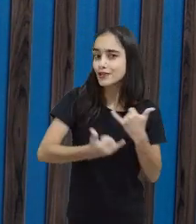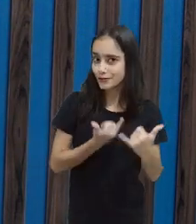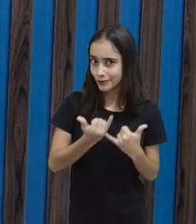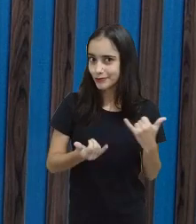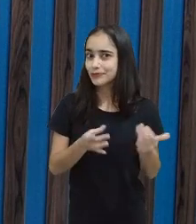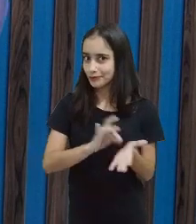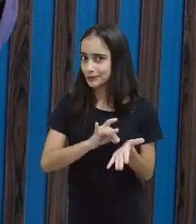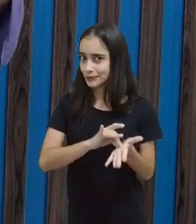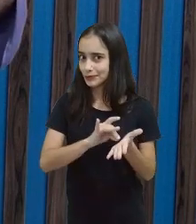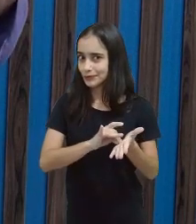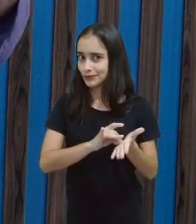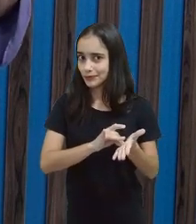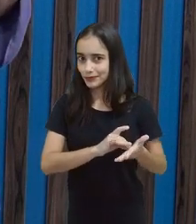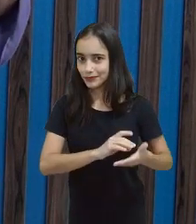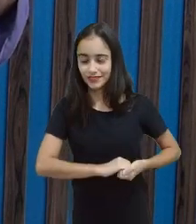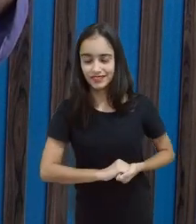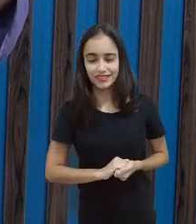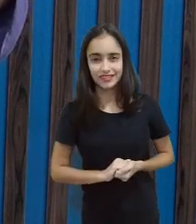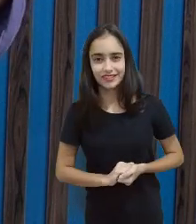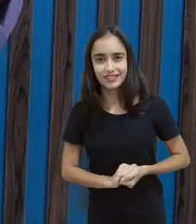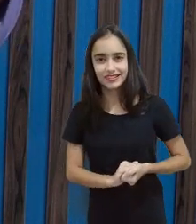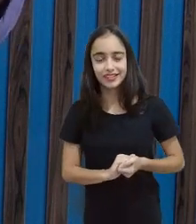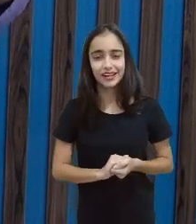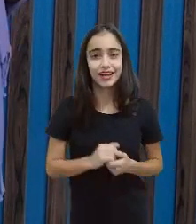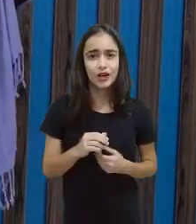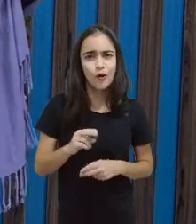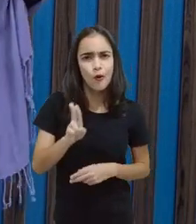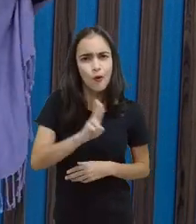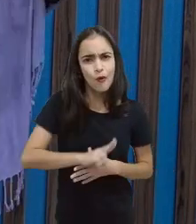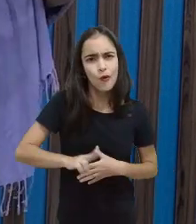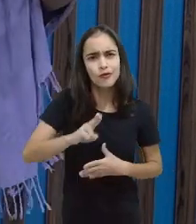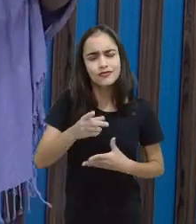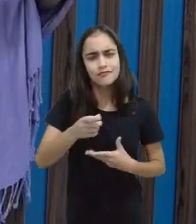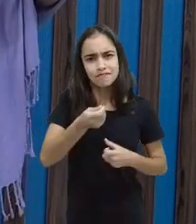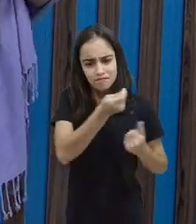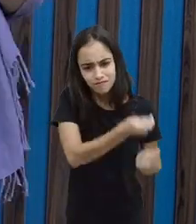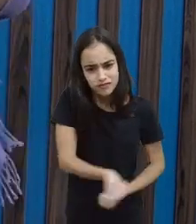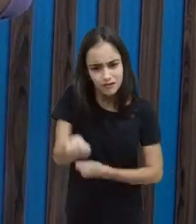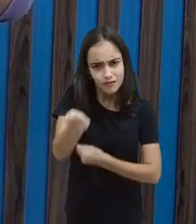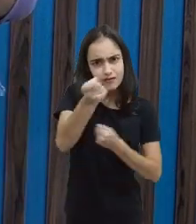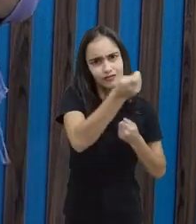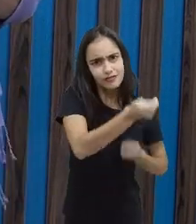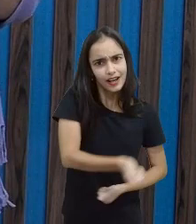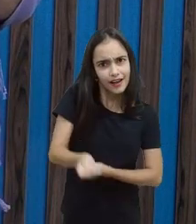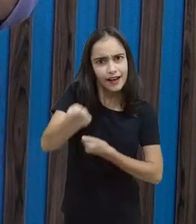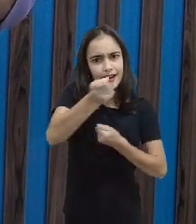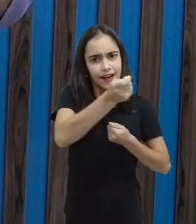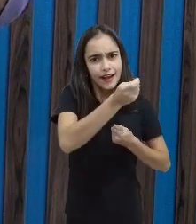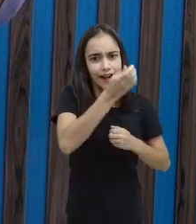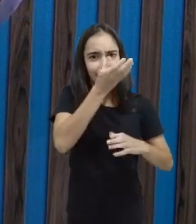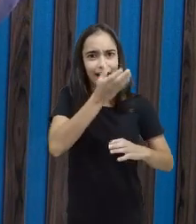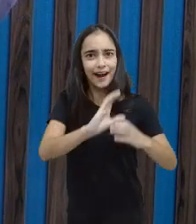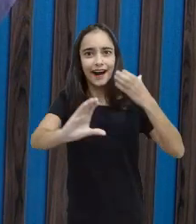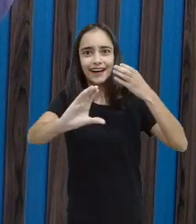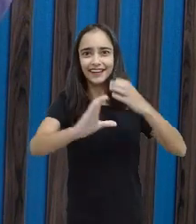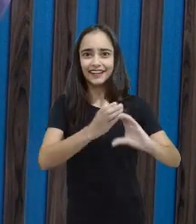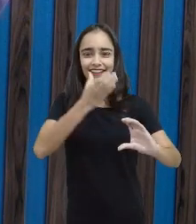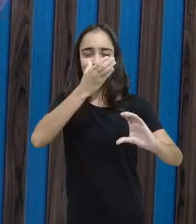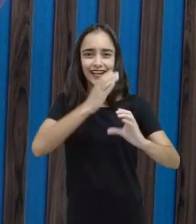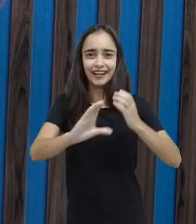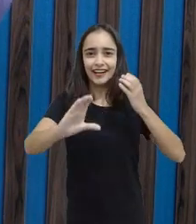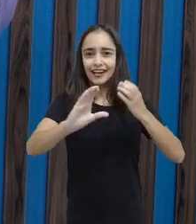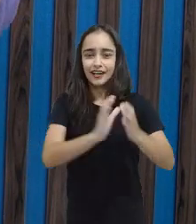né? Quem nunca brincou, gente? Com essa, de corda, com alguma parlendazinha, né?